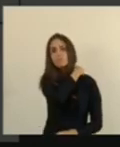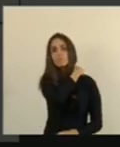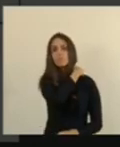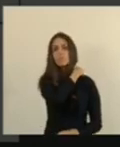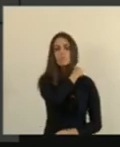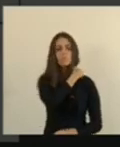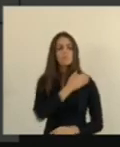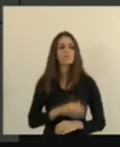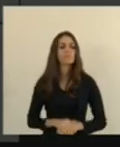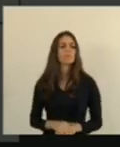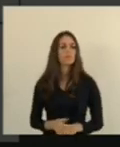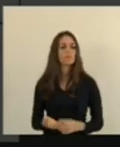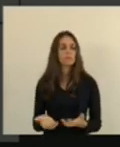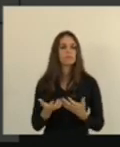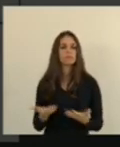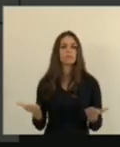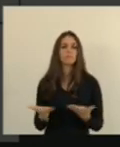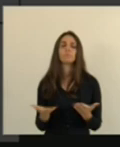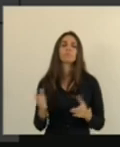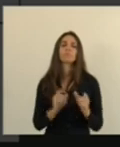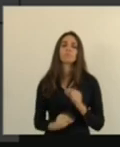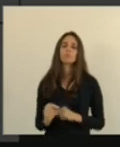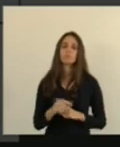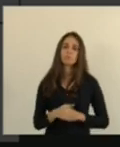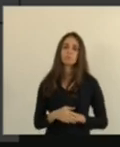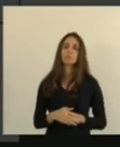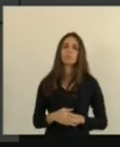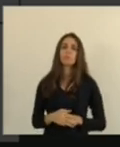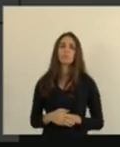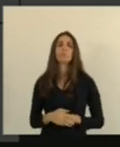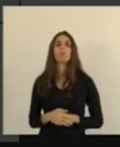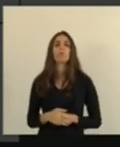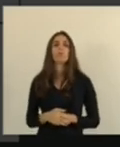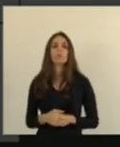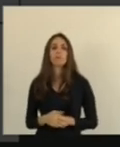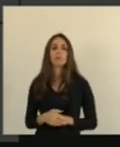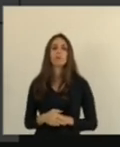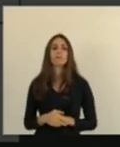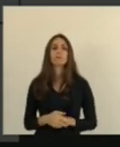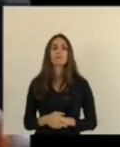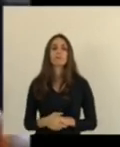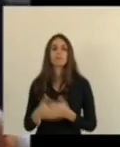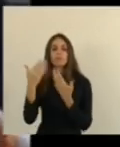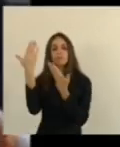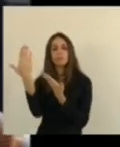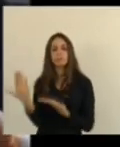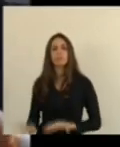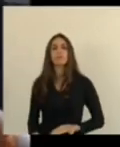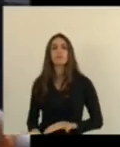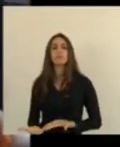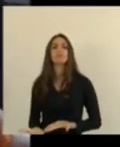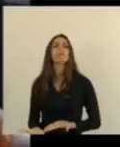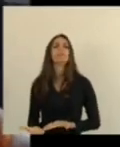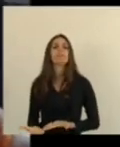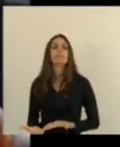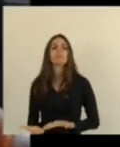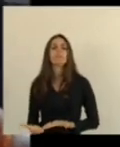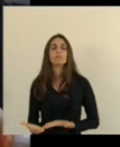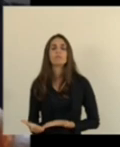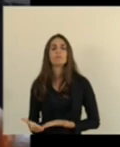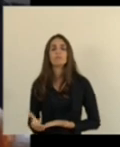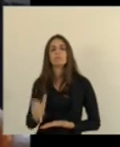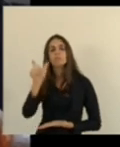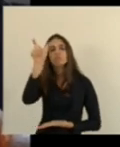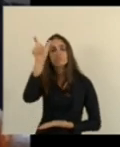gostaria no dia de hoje de prestar aqui as minhas homenagens a